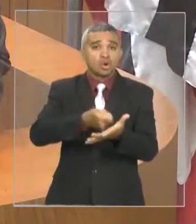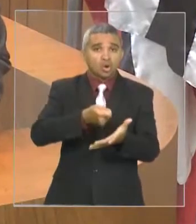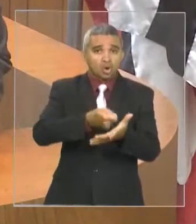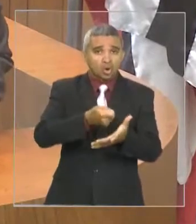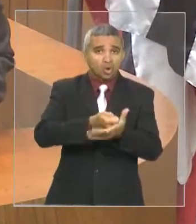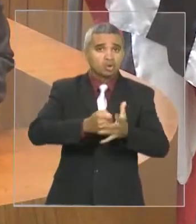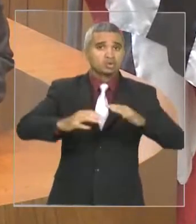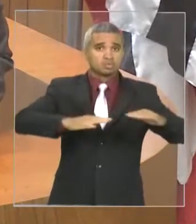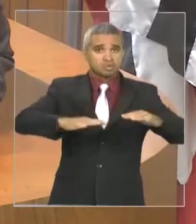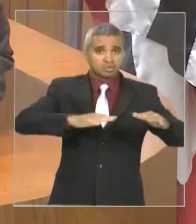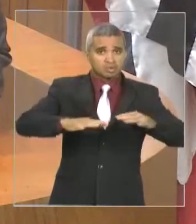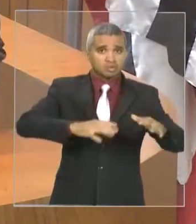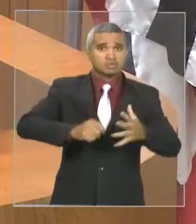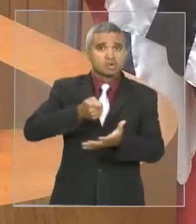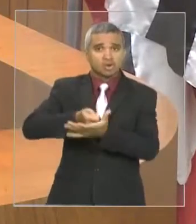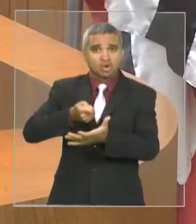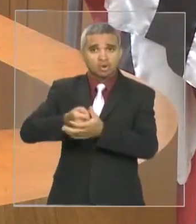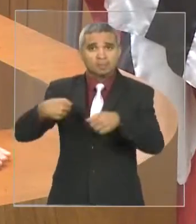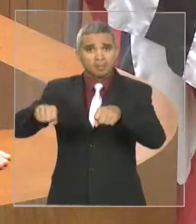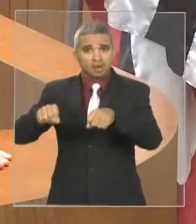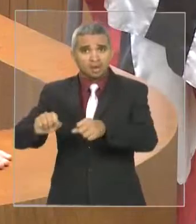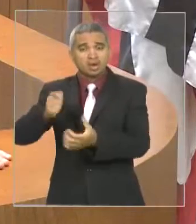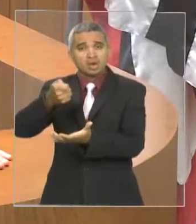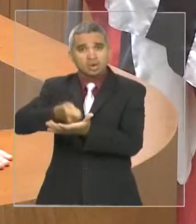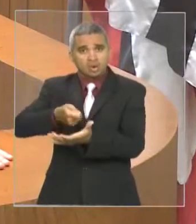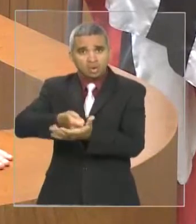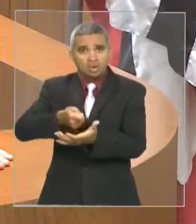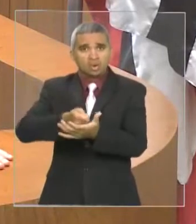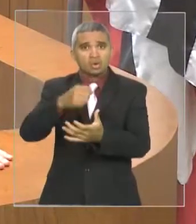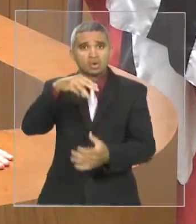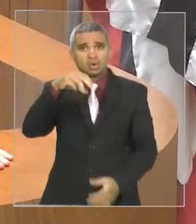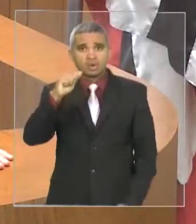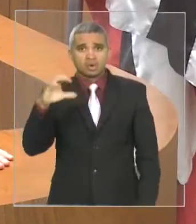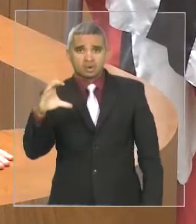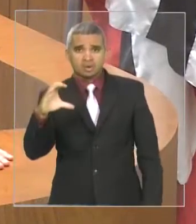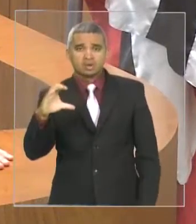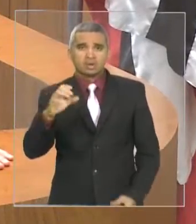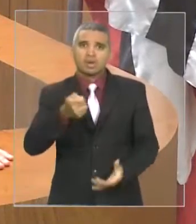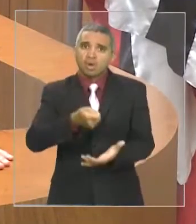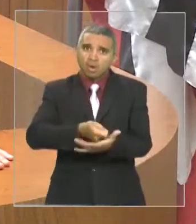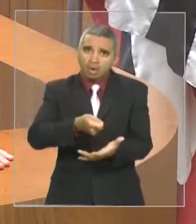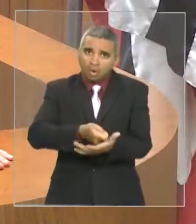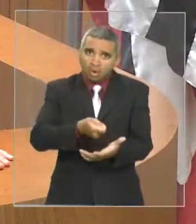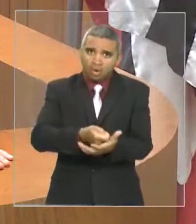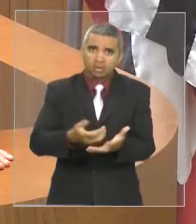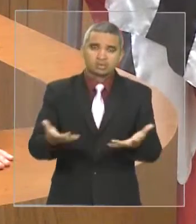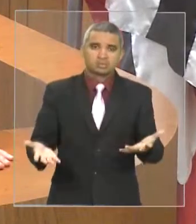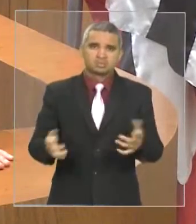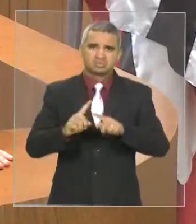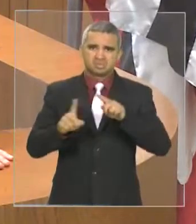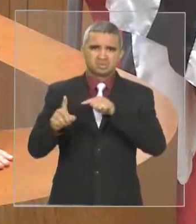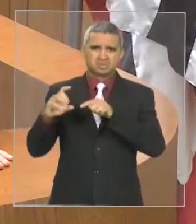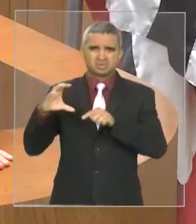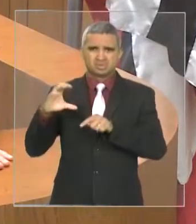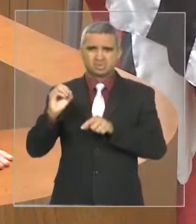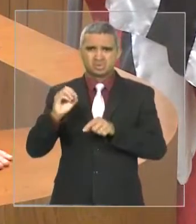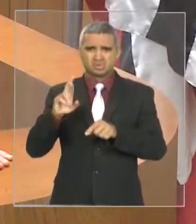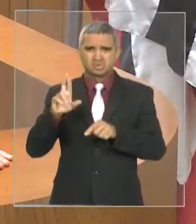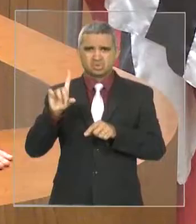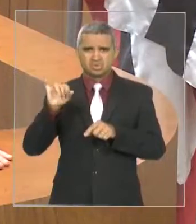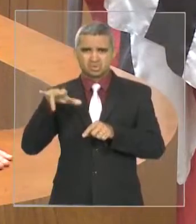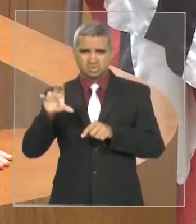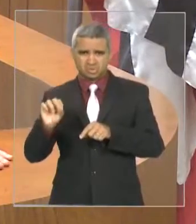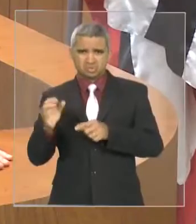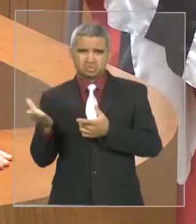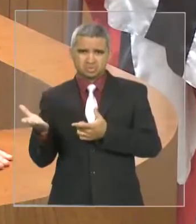do Maranhão, deputado André Moura, está numa final do campeonato, coordino não. Então, coordino entrou como mero participante e,